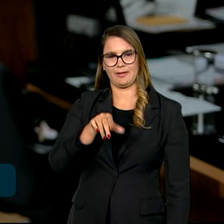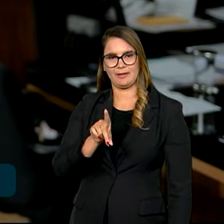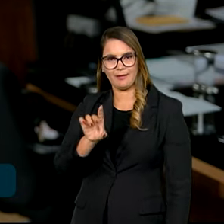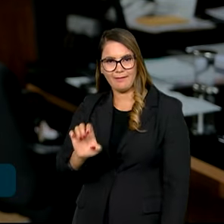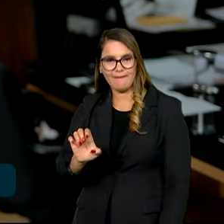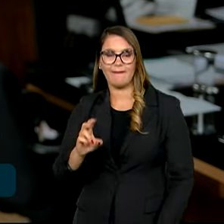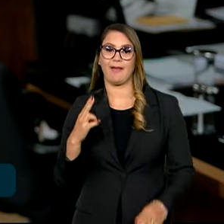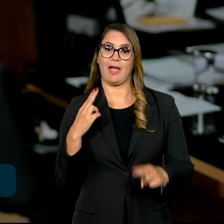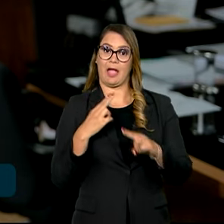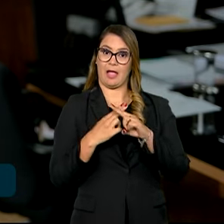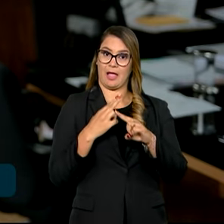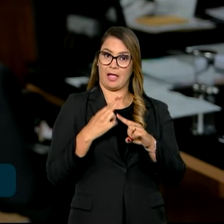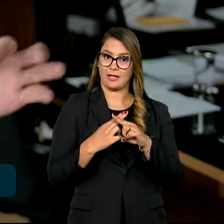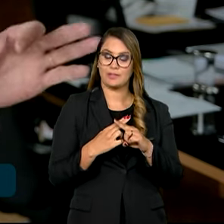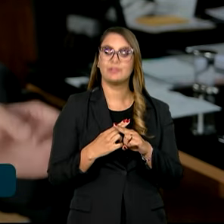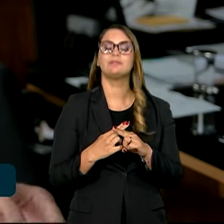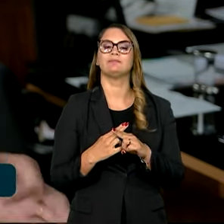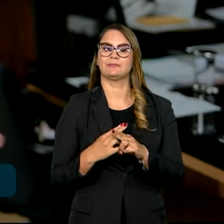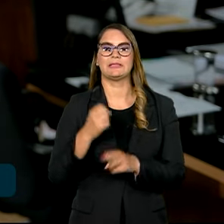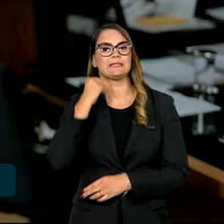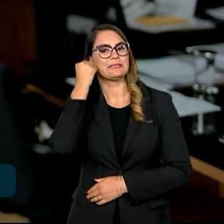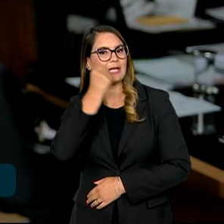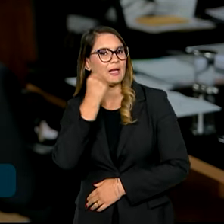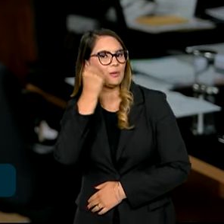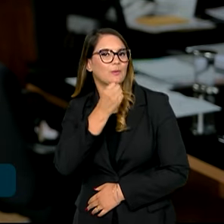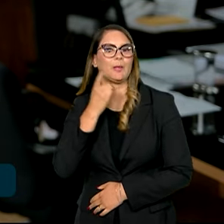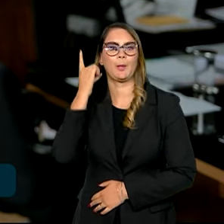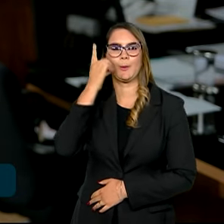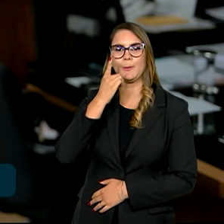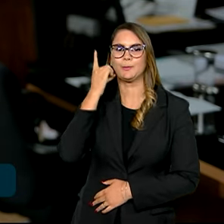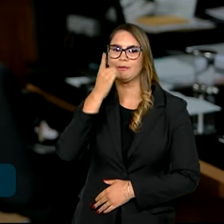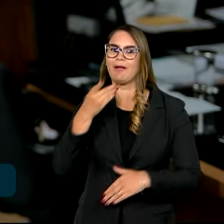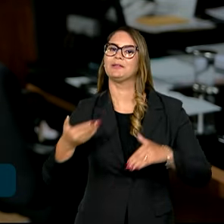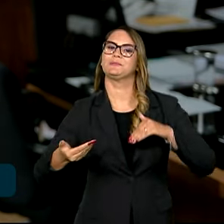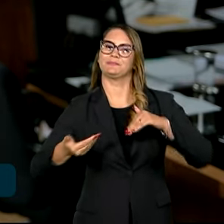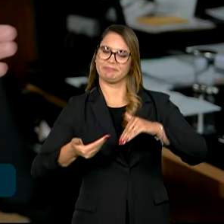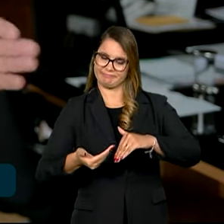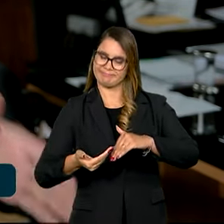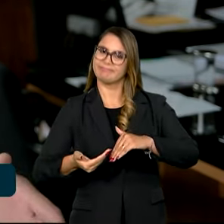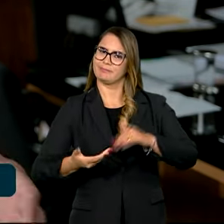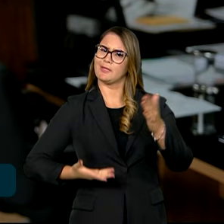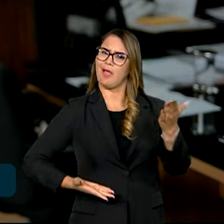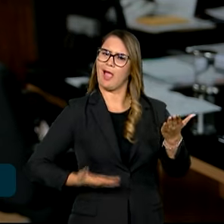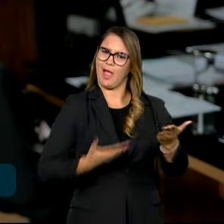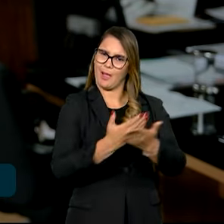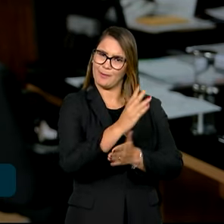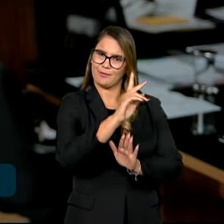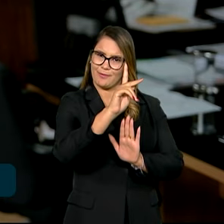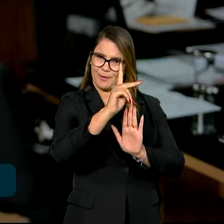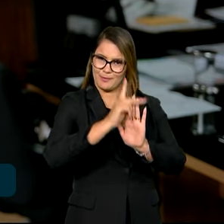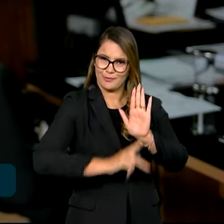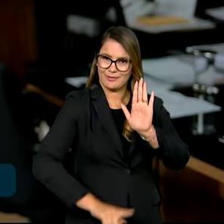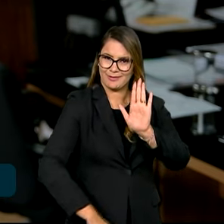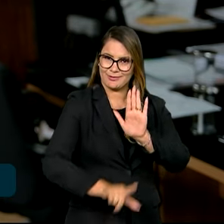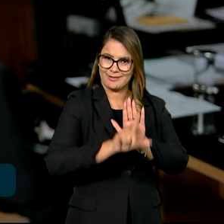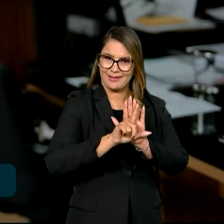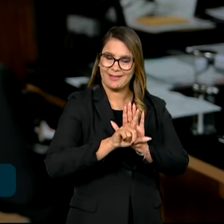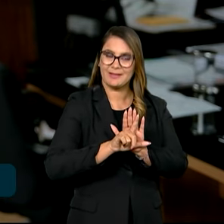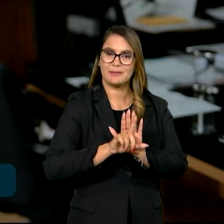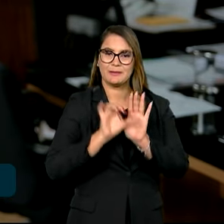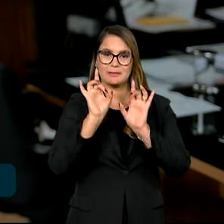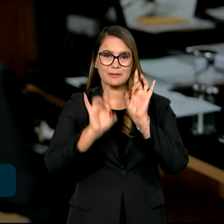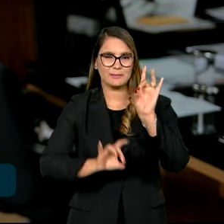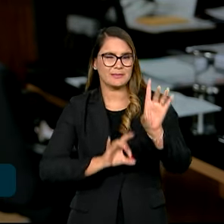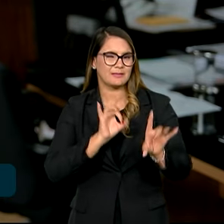Caixa Econômica Federal, aos senadores e deputados do Congresso Nacional que aprovaram o projeto de lei e, especialmente,